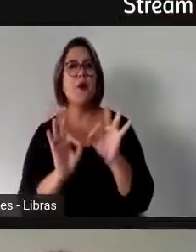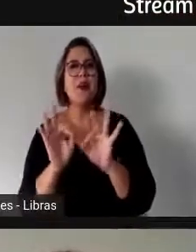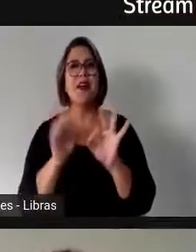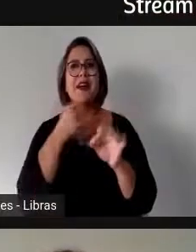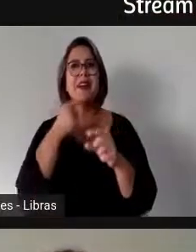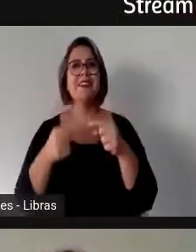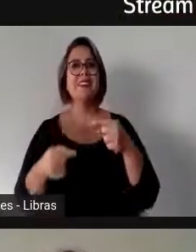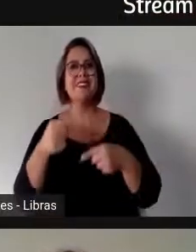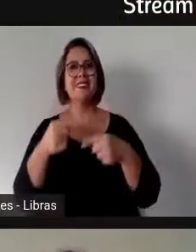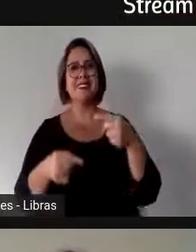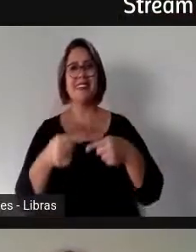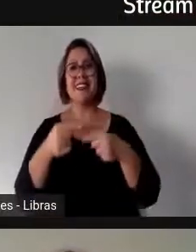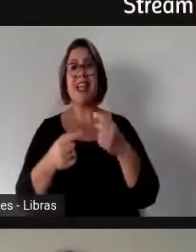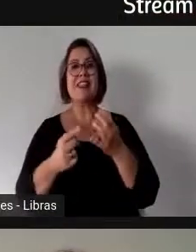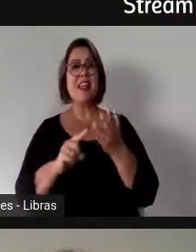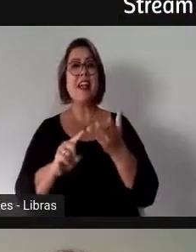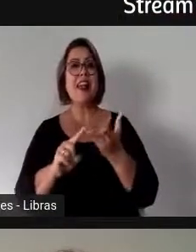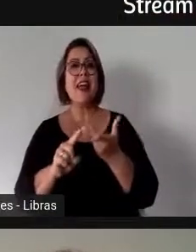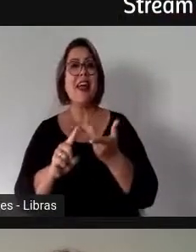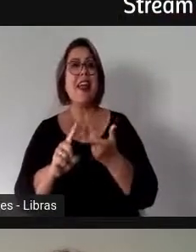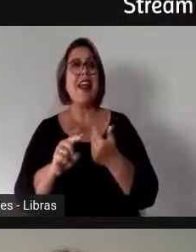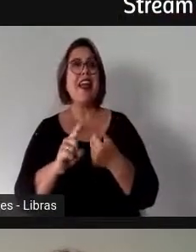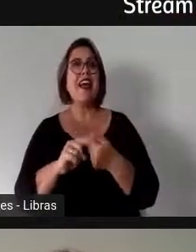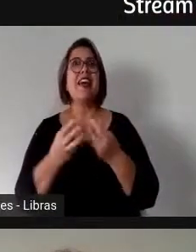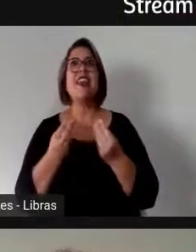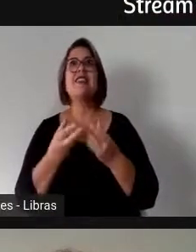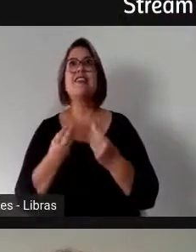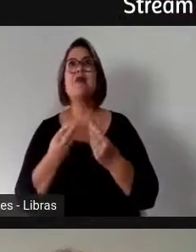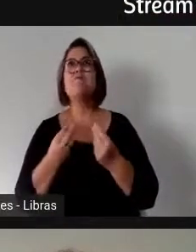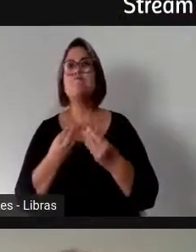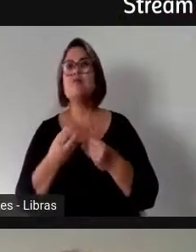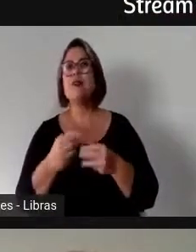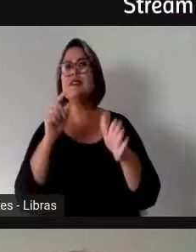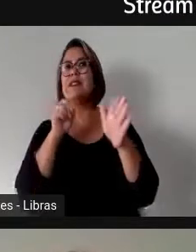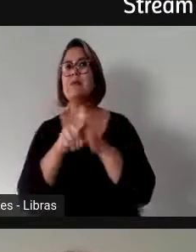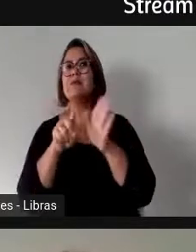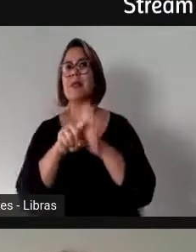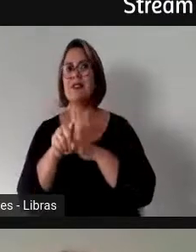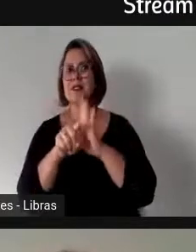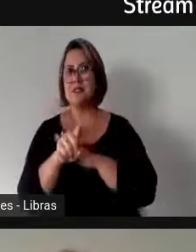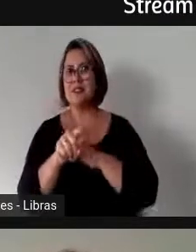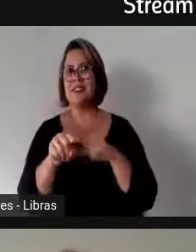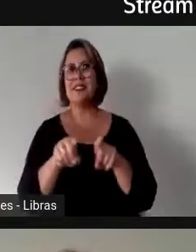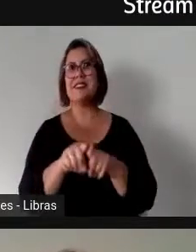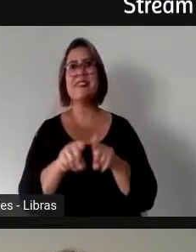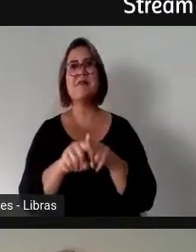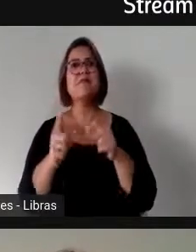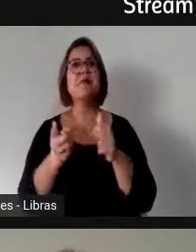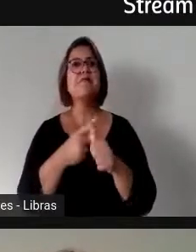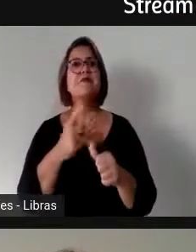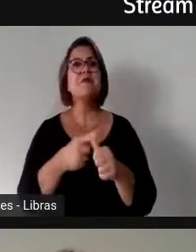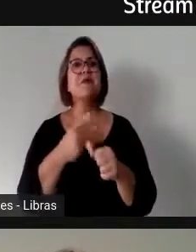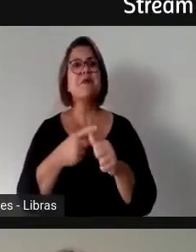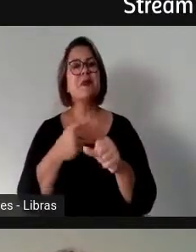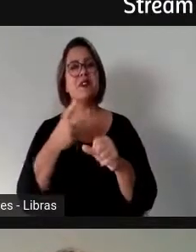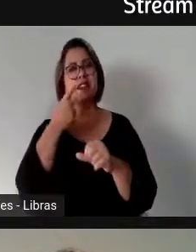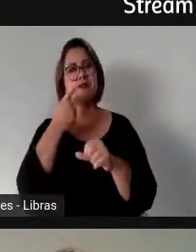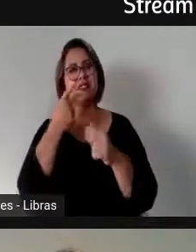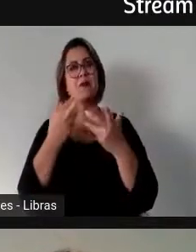muitas questões aqui levantadas para vocês. Vamos ver, eu queria fazer alguns registros.